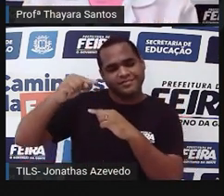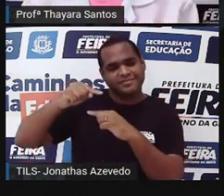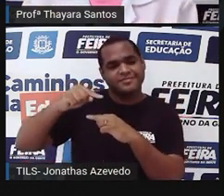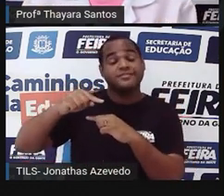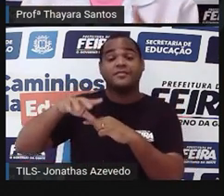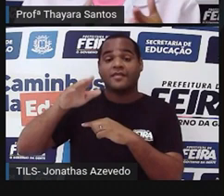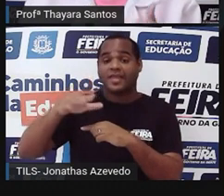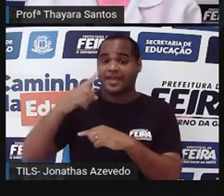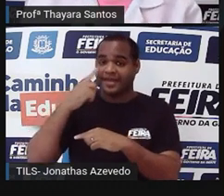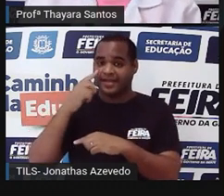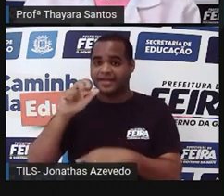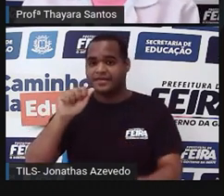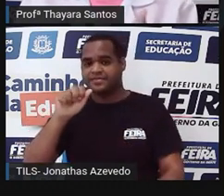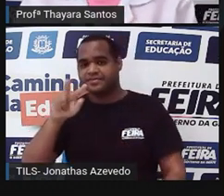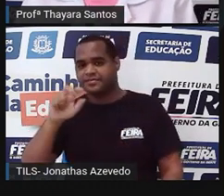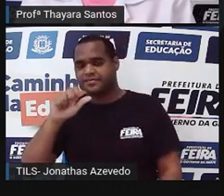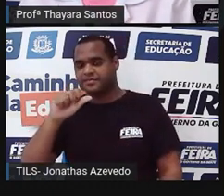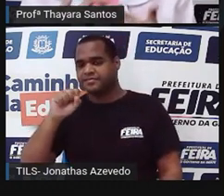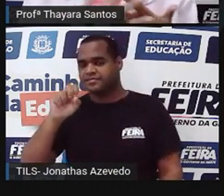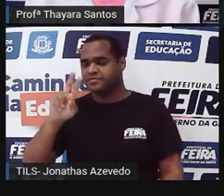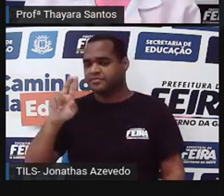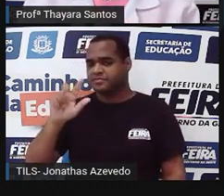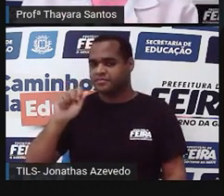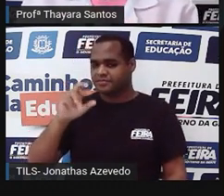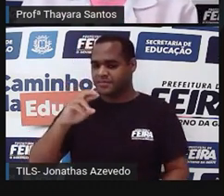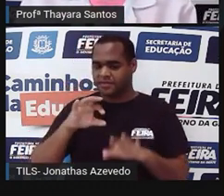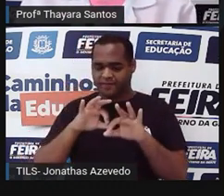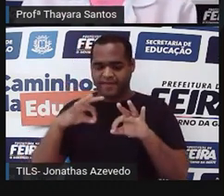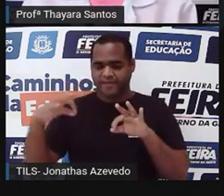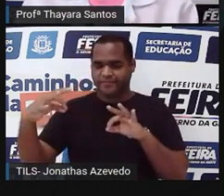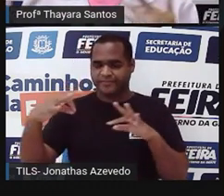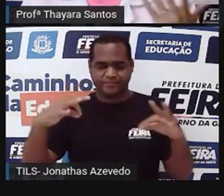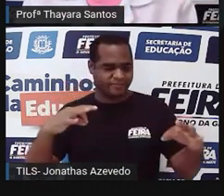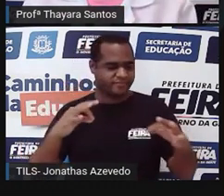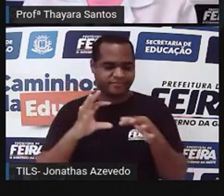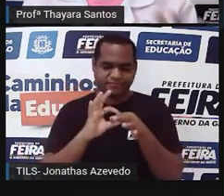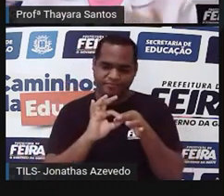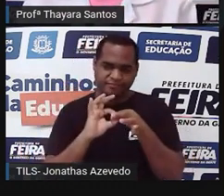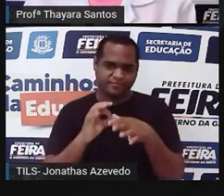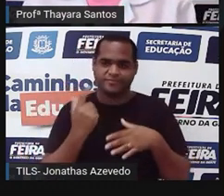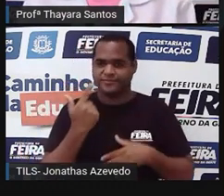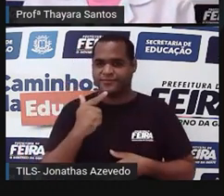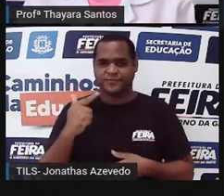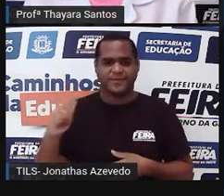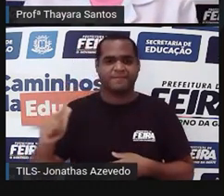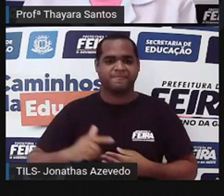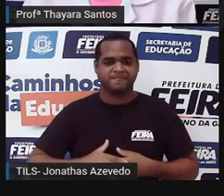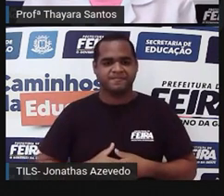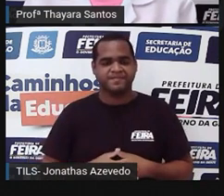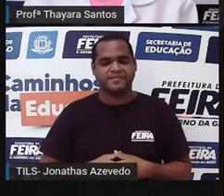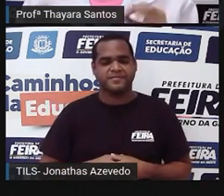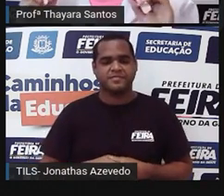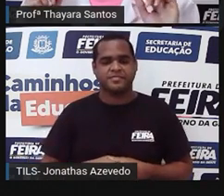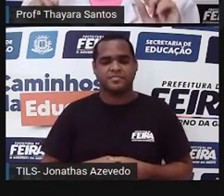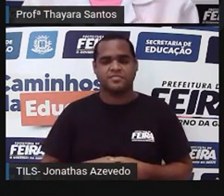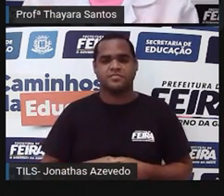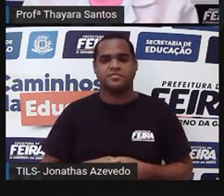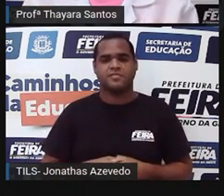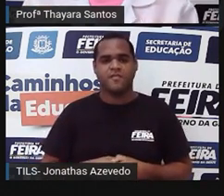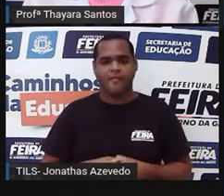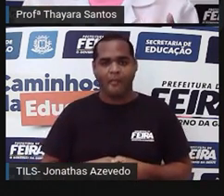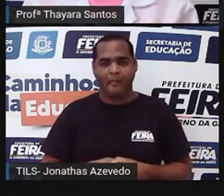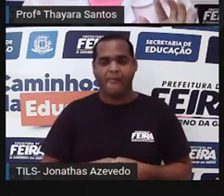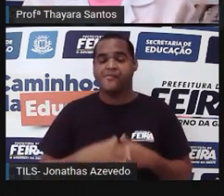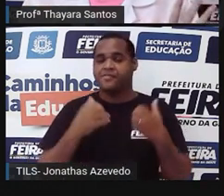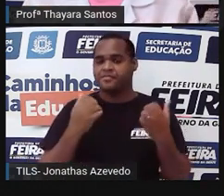plantas avasculares. Elas não têm esses vasos condutores, que a gente chama de chilema e floenta. Além